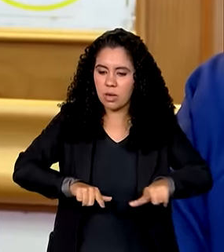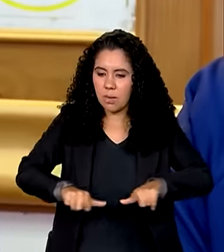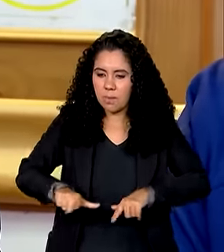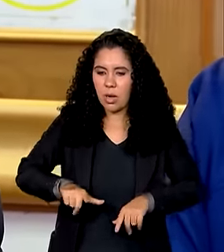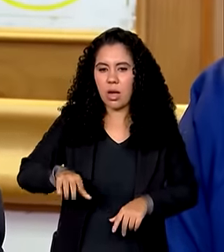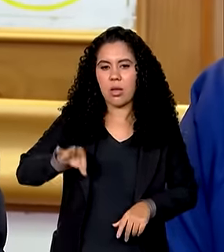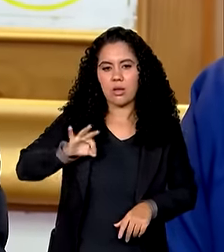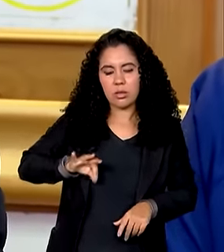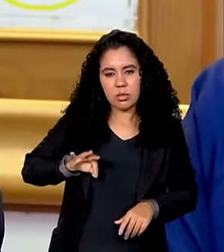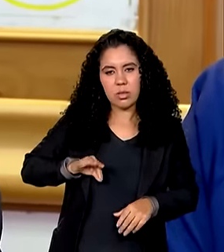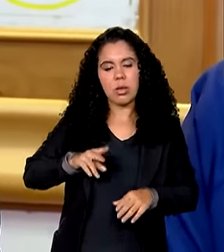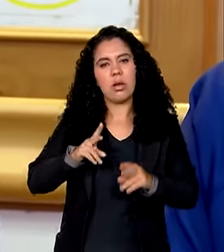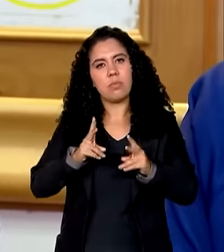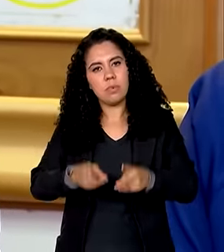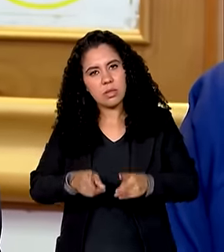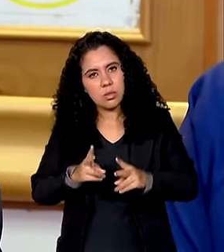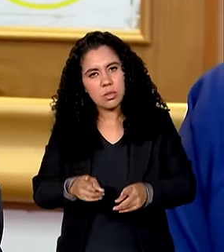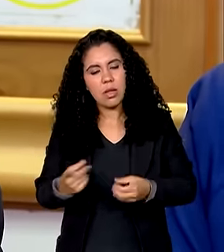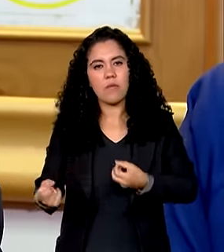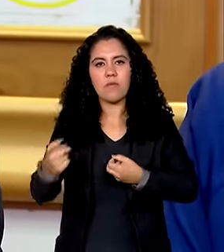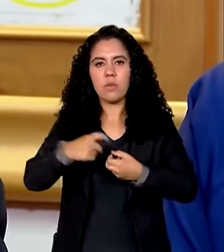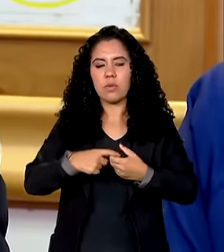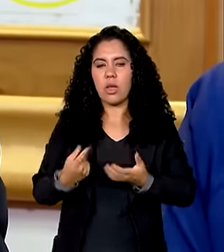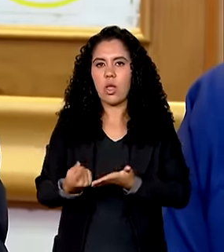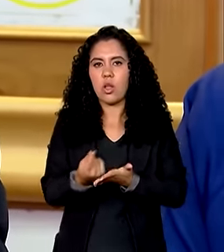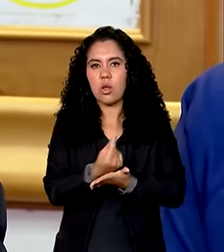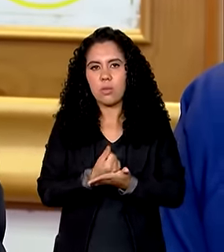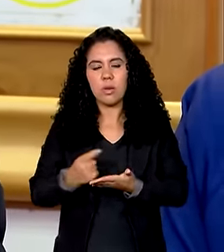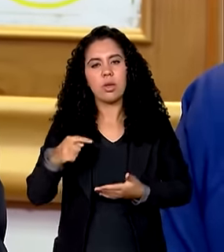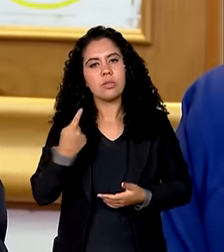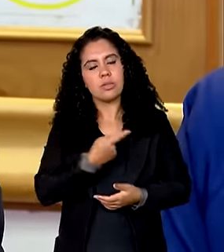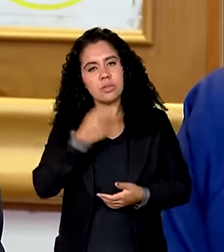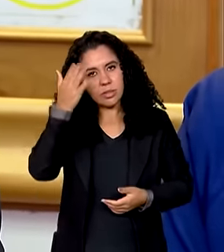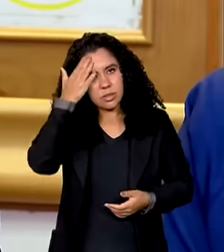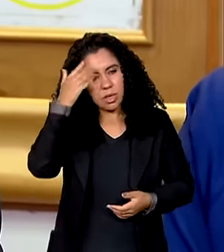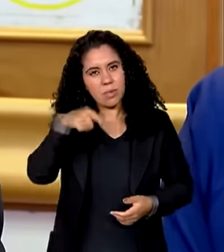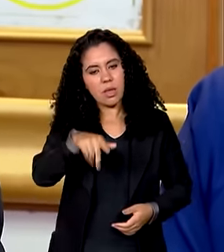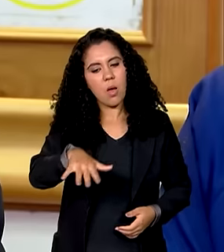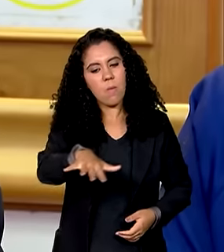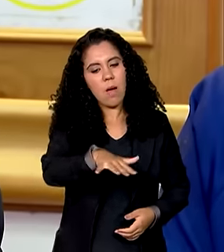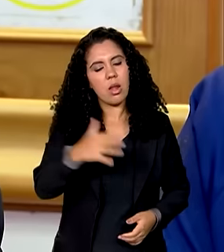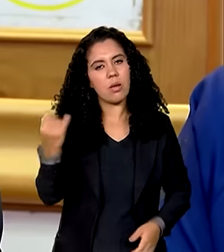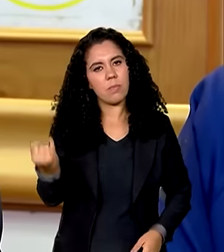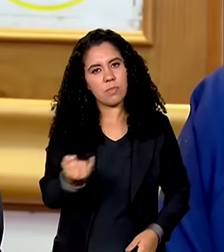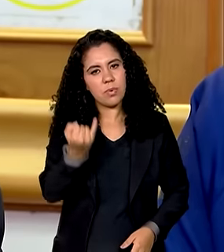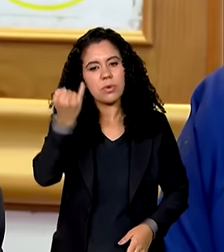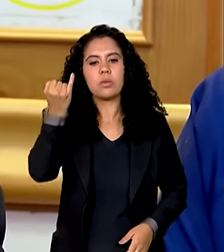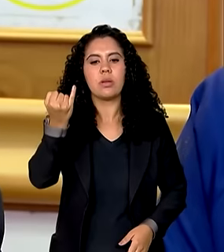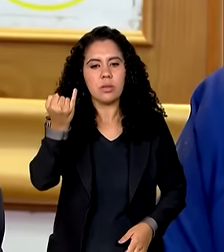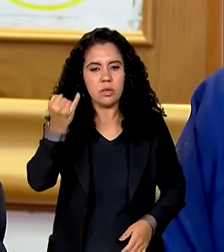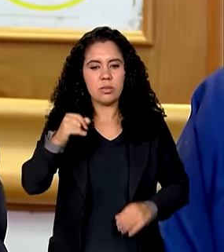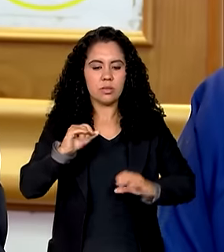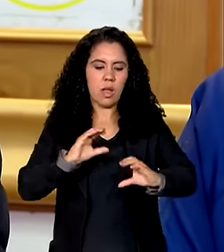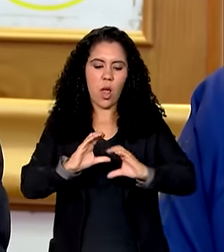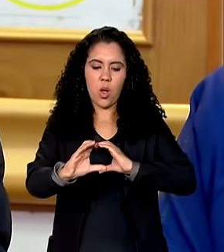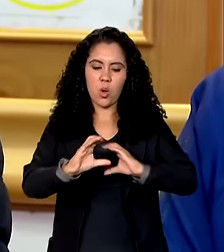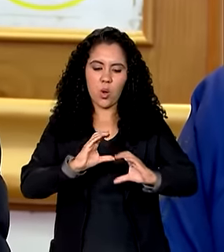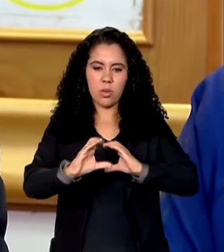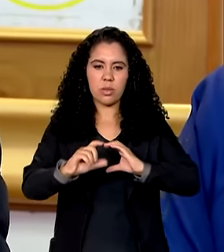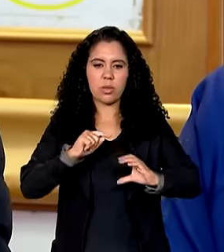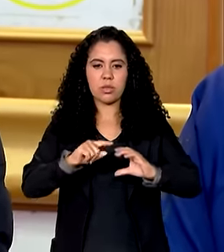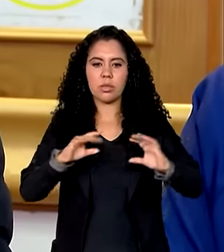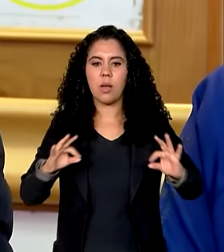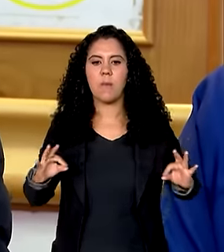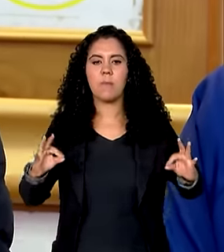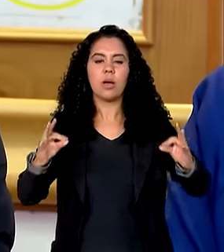retomar a economia e a gente sabe que é um setor muito importante é esse setor hoje essencial das comunicações para